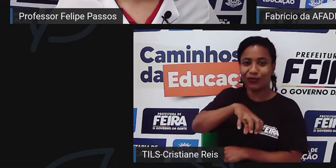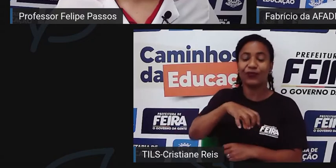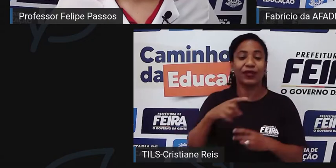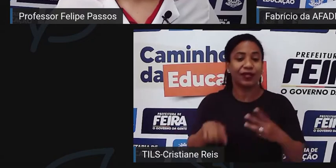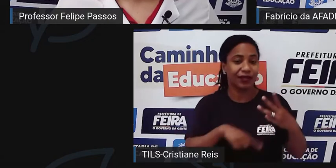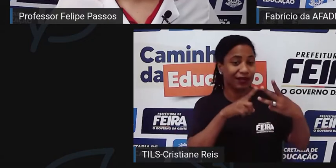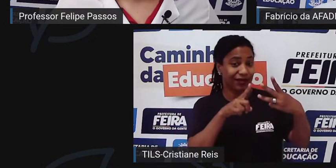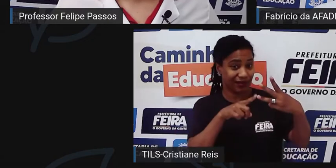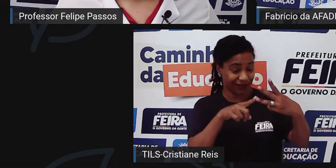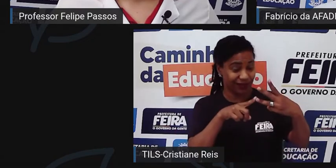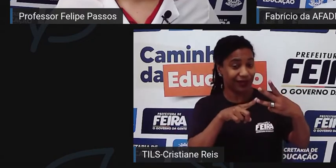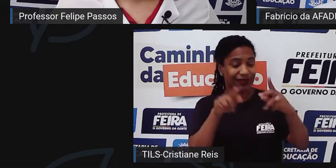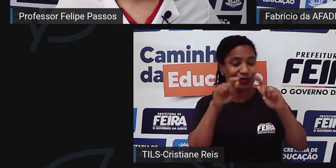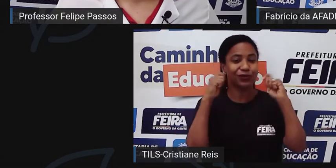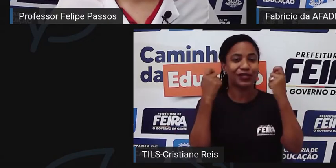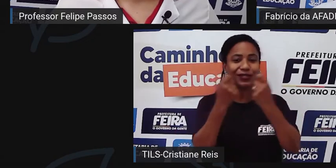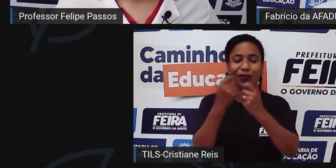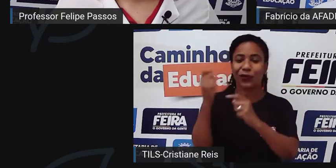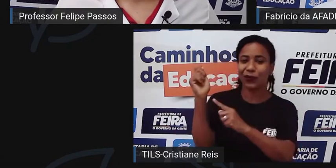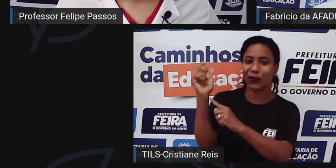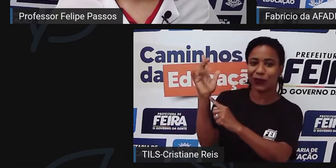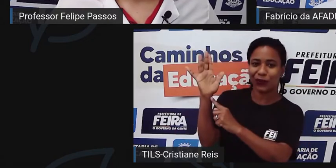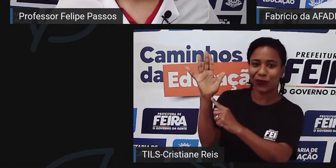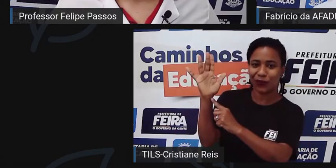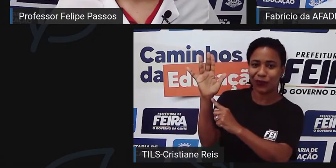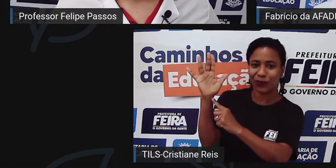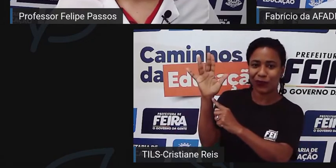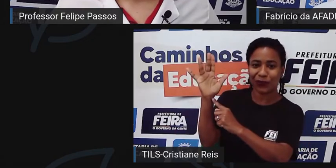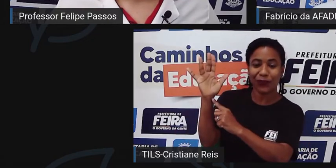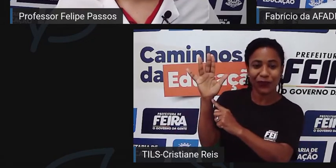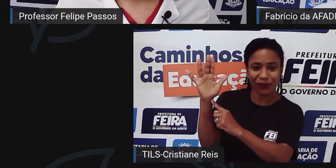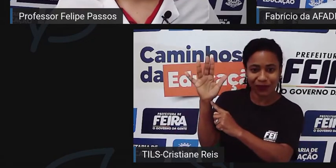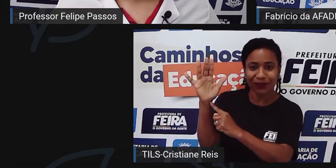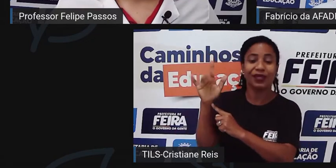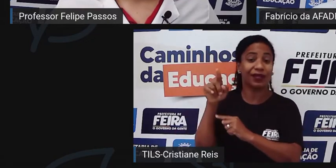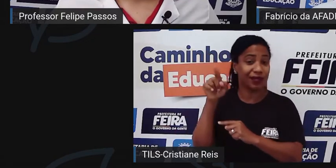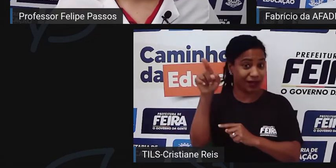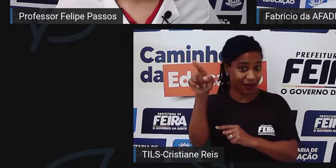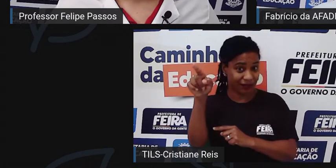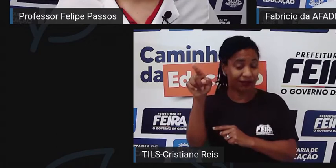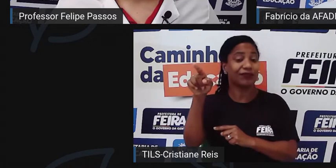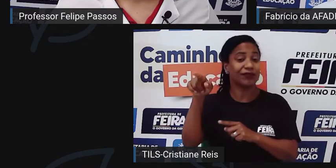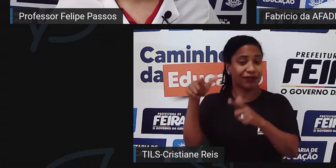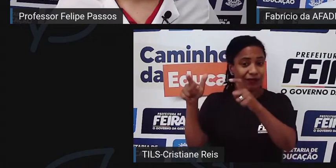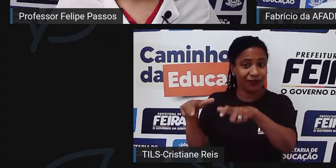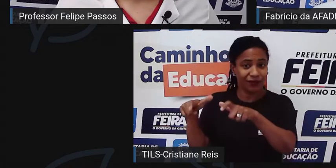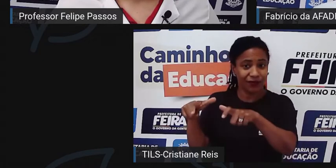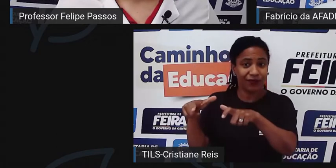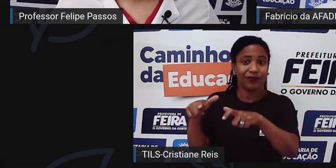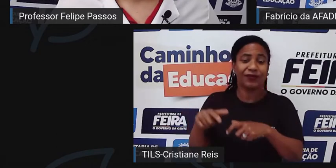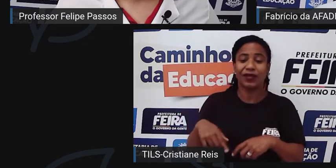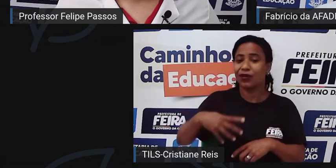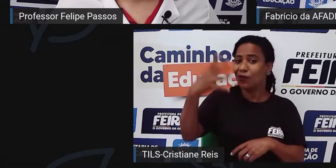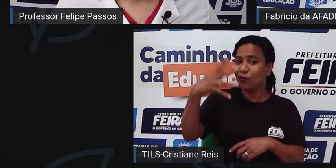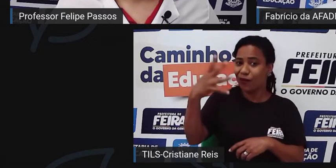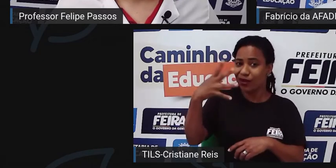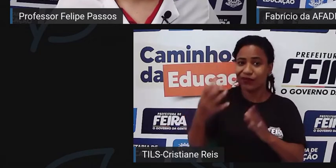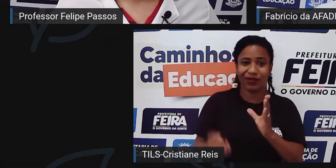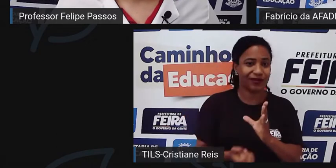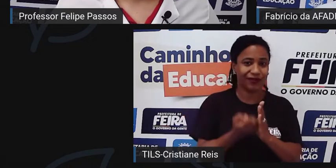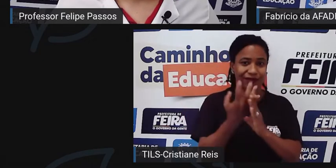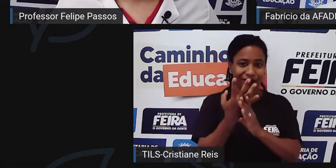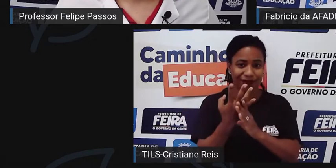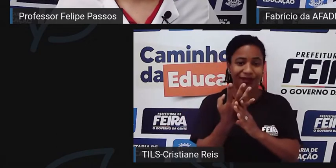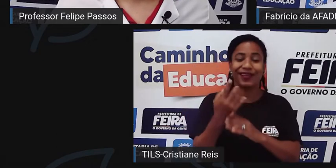criada foi a de Camassari, a Cicame, foi de Camassari. E a quarta associação criada foi a